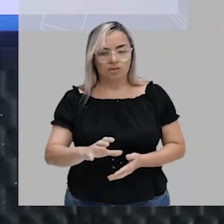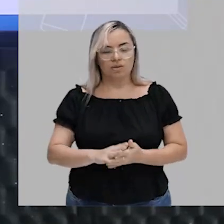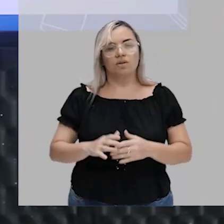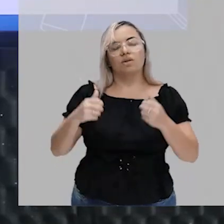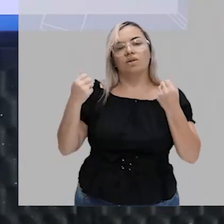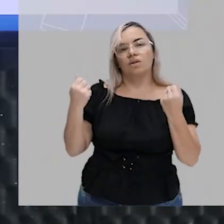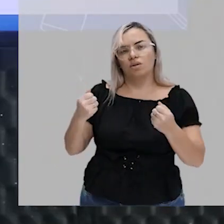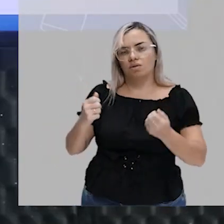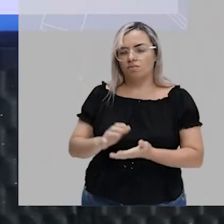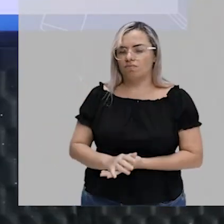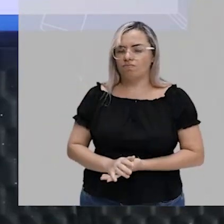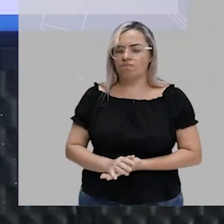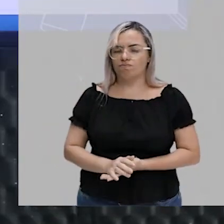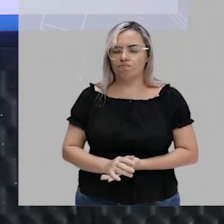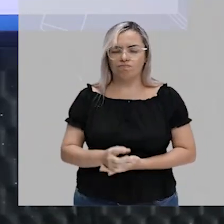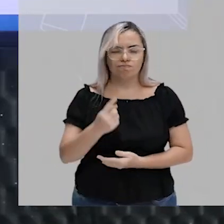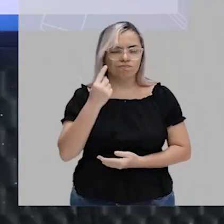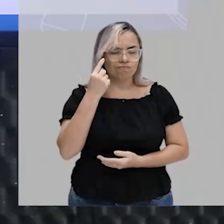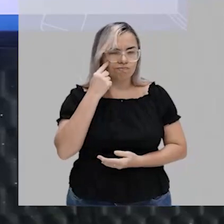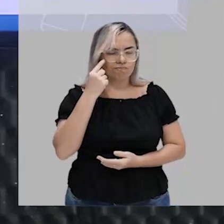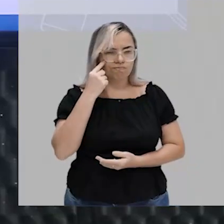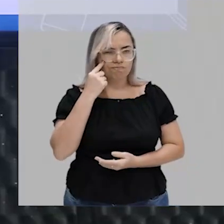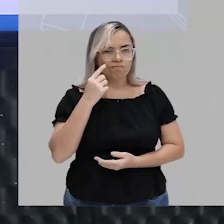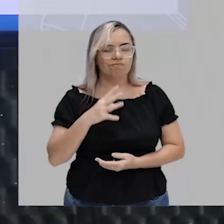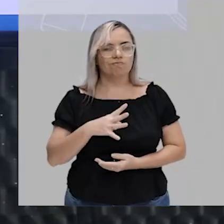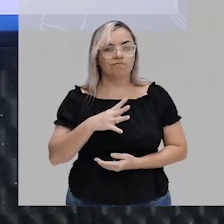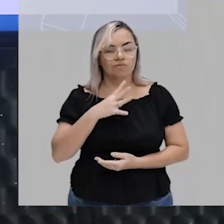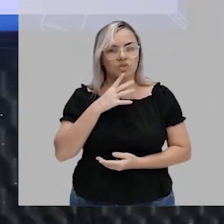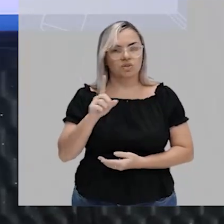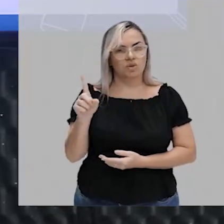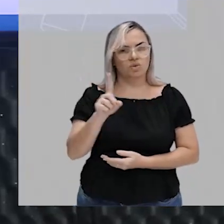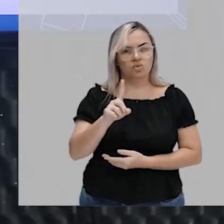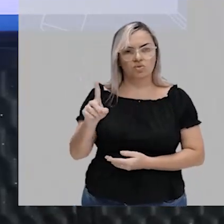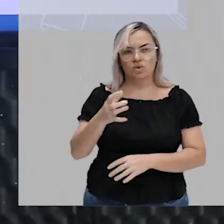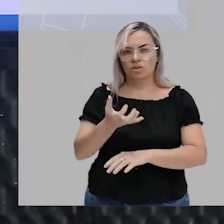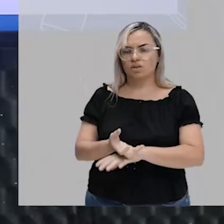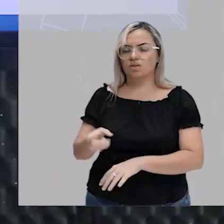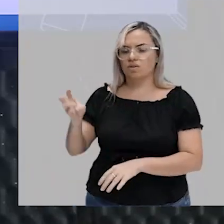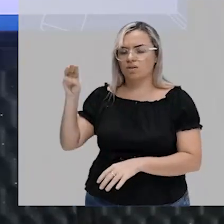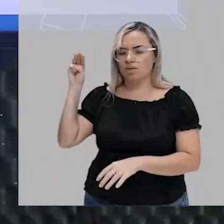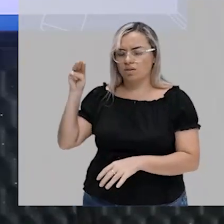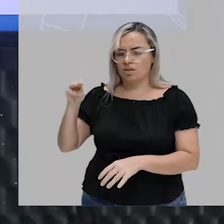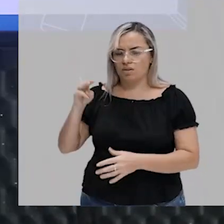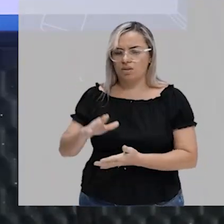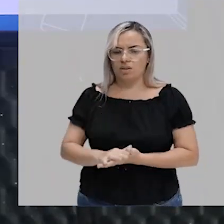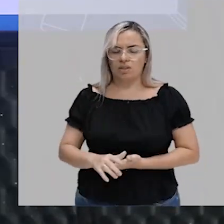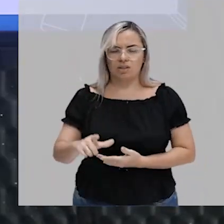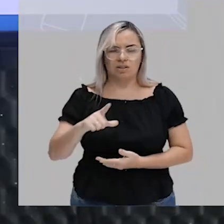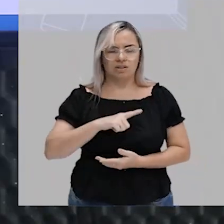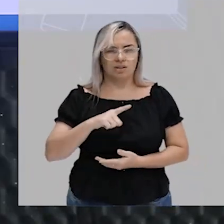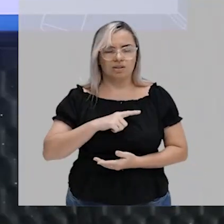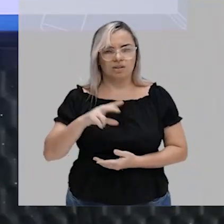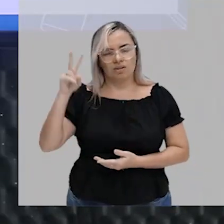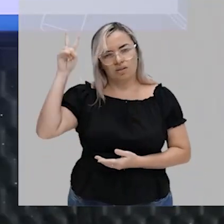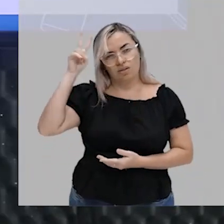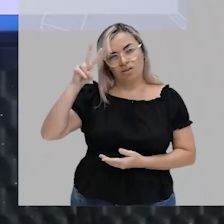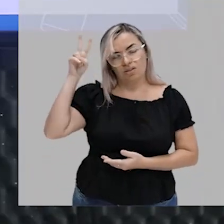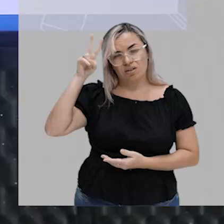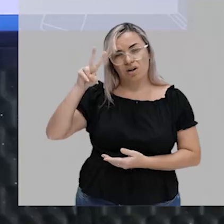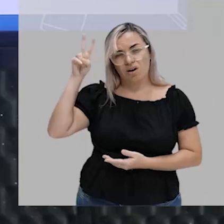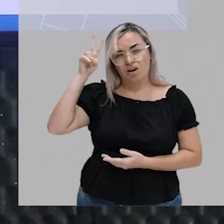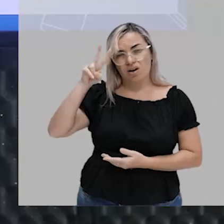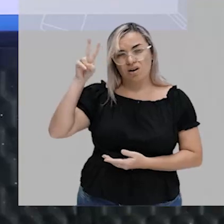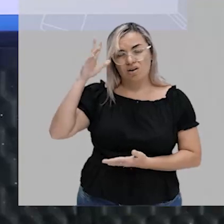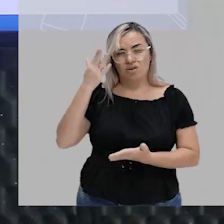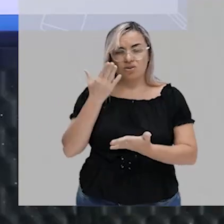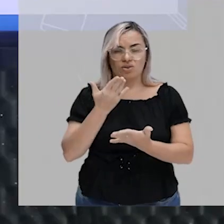precisar de um pouquinho mais de conhecimento que não só da matemática, tá? Aqui, tu vai ter que lembrar das tuas aulas de